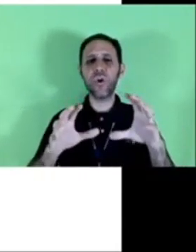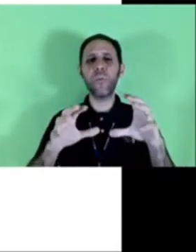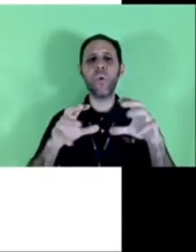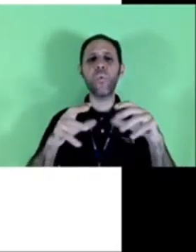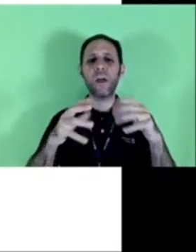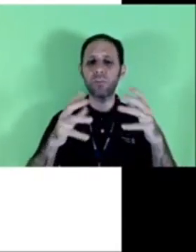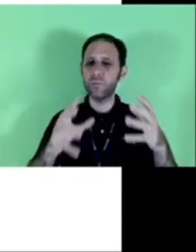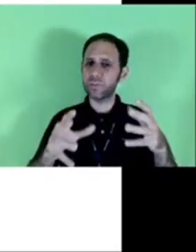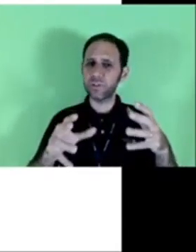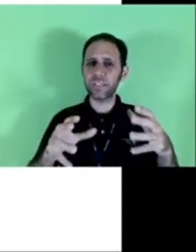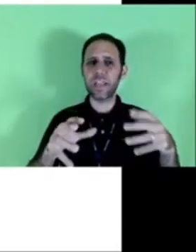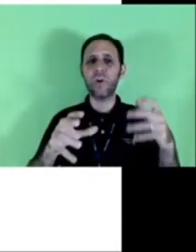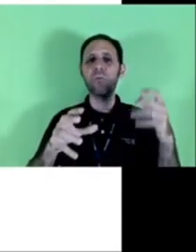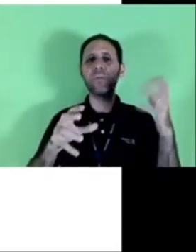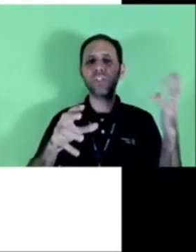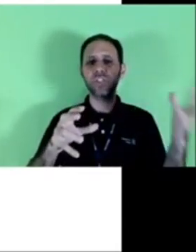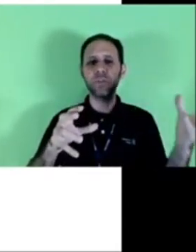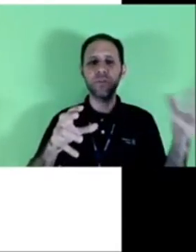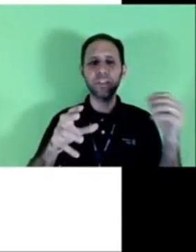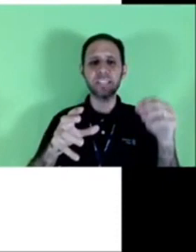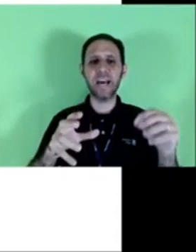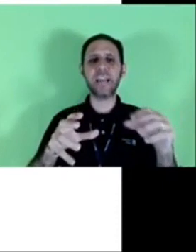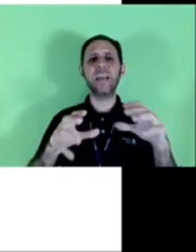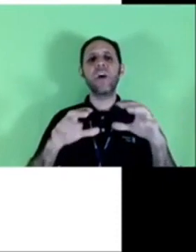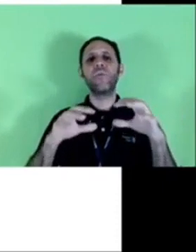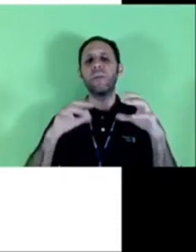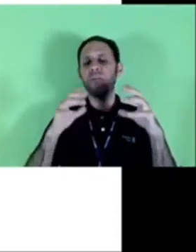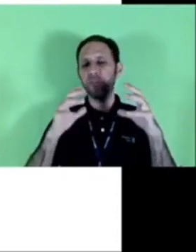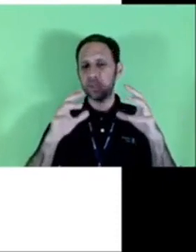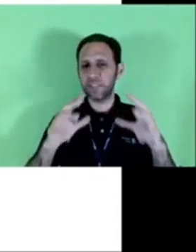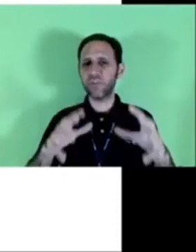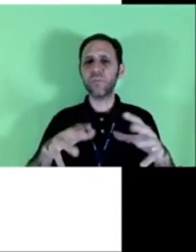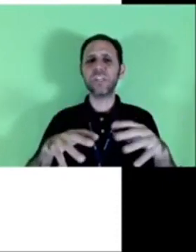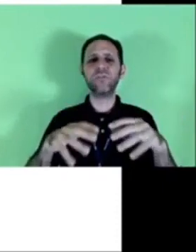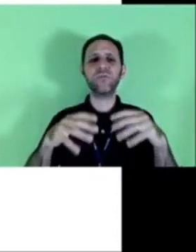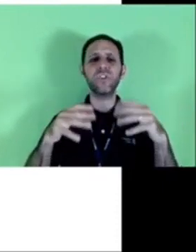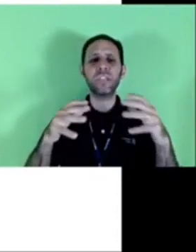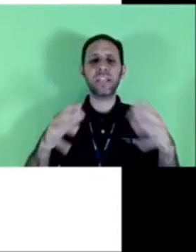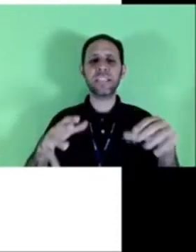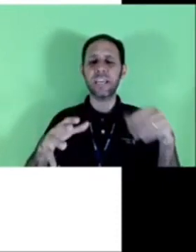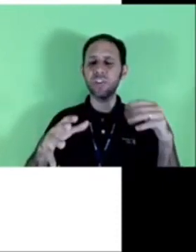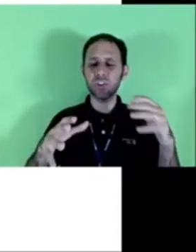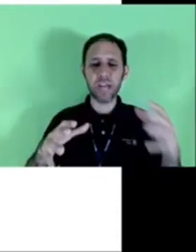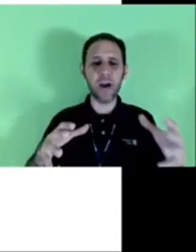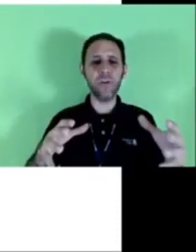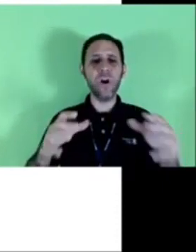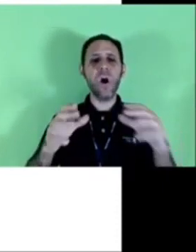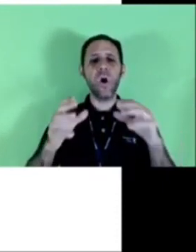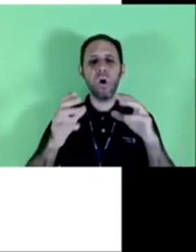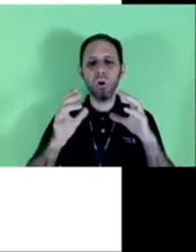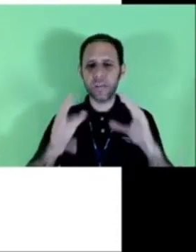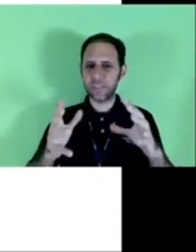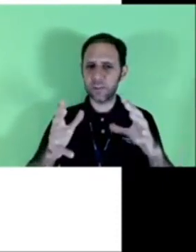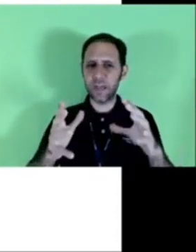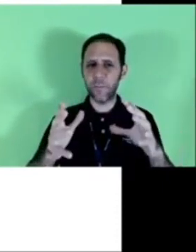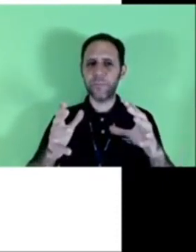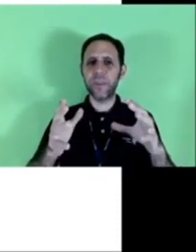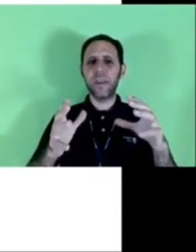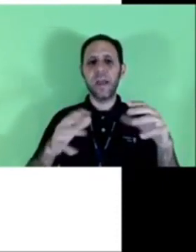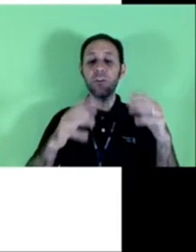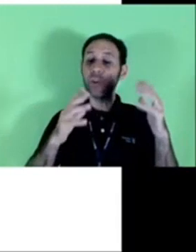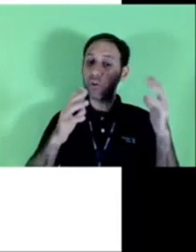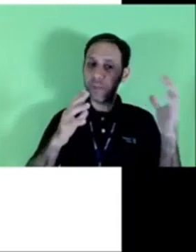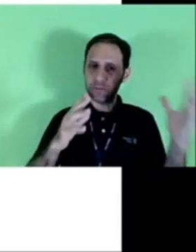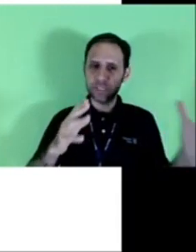entendido como um anúncio que tem como objetivo fixar uma informação sobre o assunto de interesse regional ou nacional